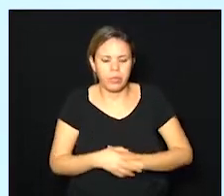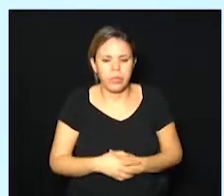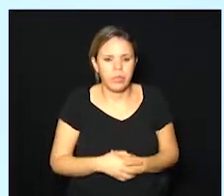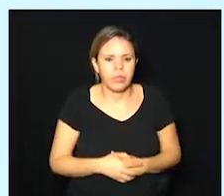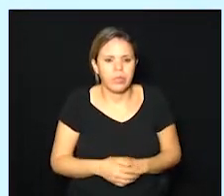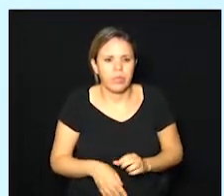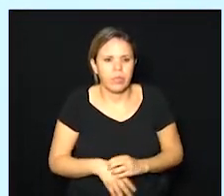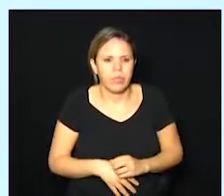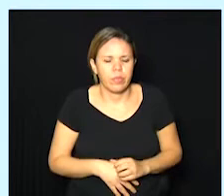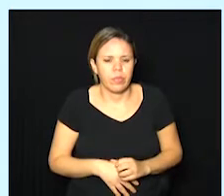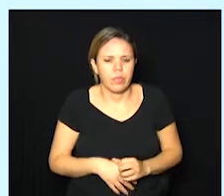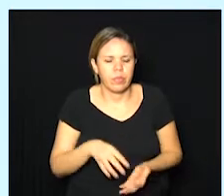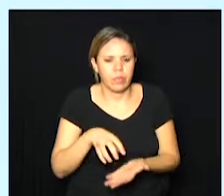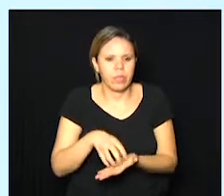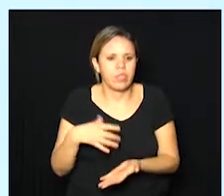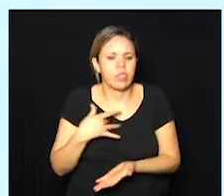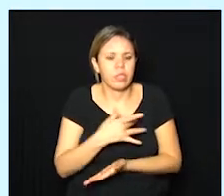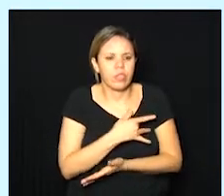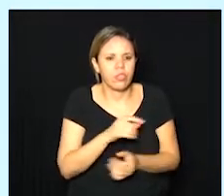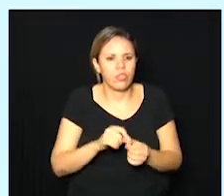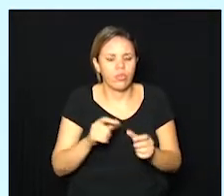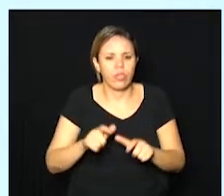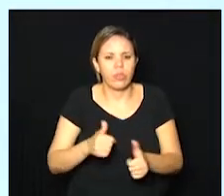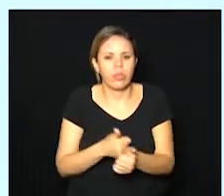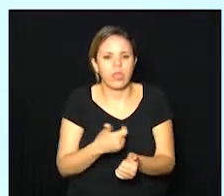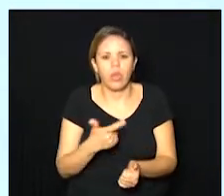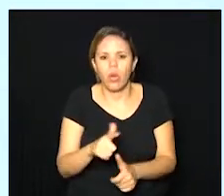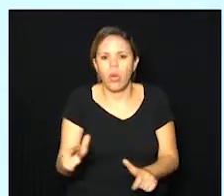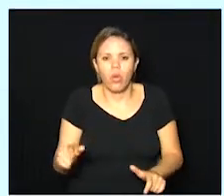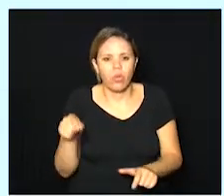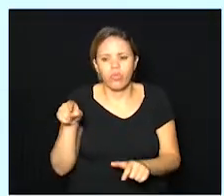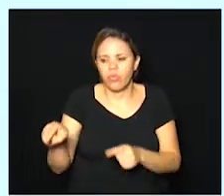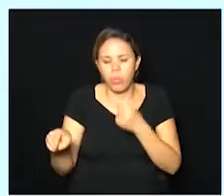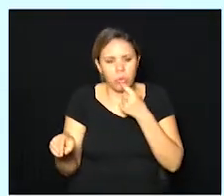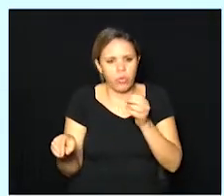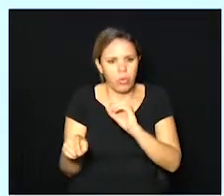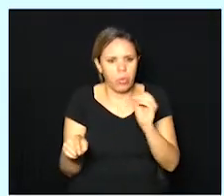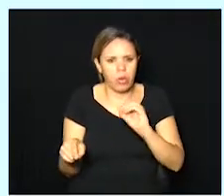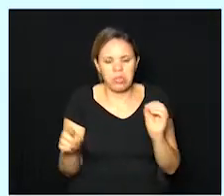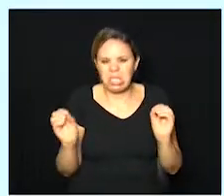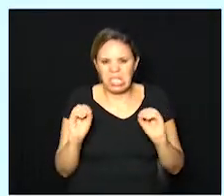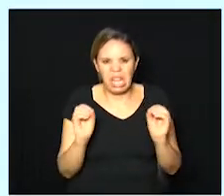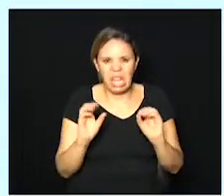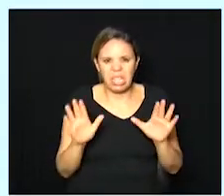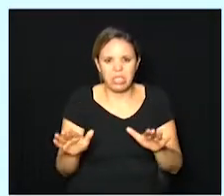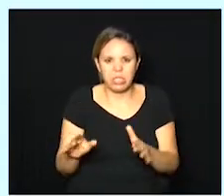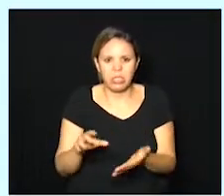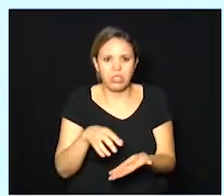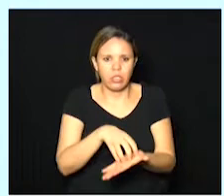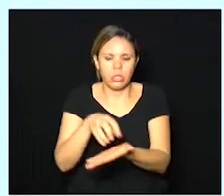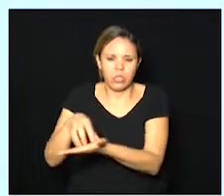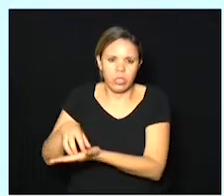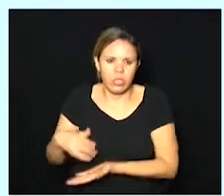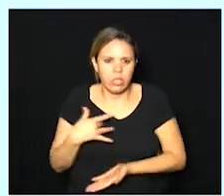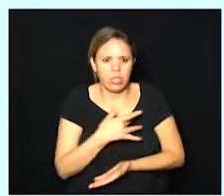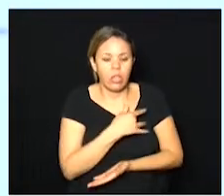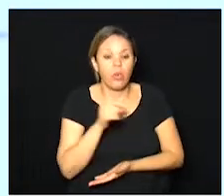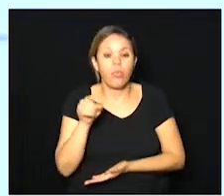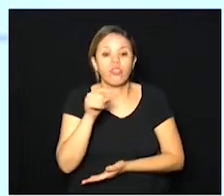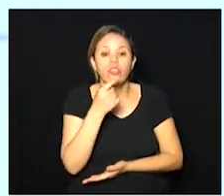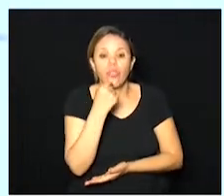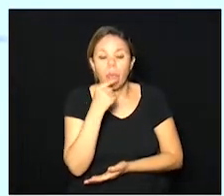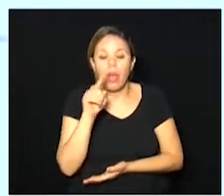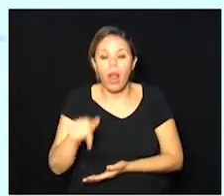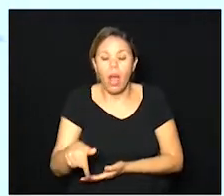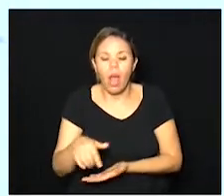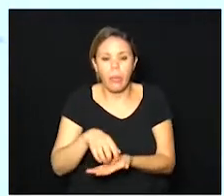não tem nenhum caso centros de saúde assim aonde não tiver o potinho vermelho não tem caso e aqui são centros de saúde então centro